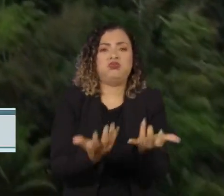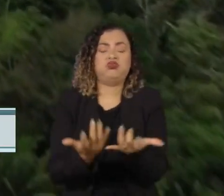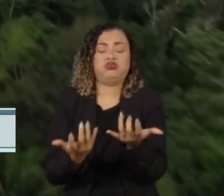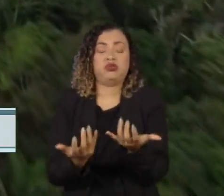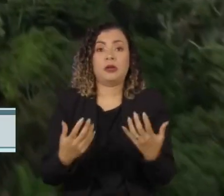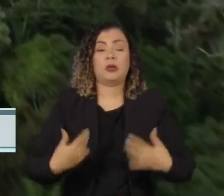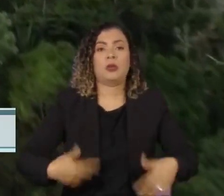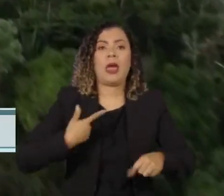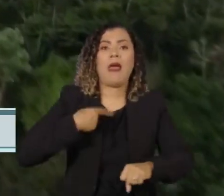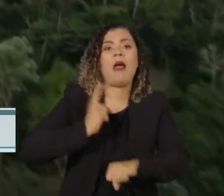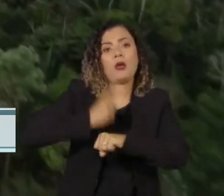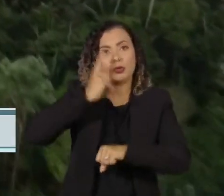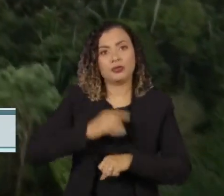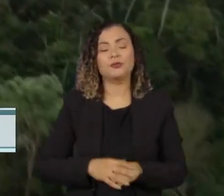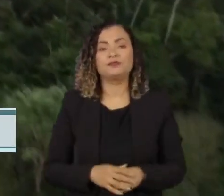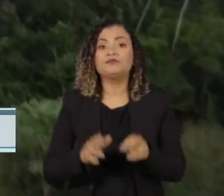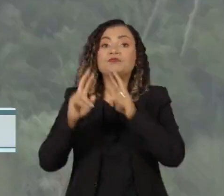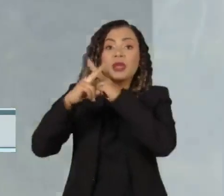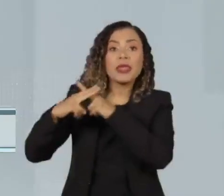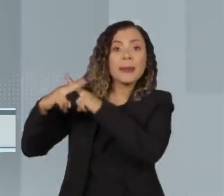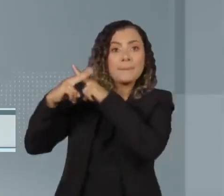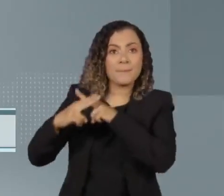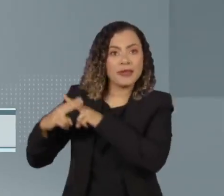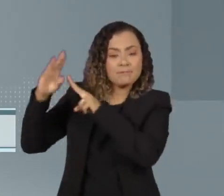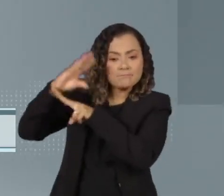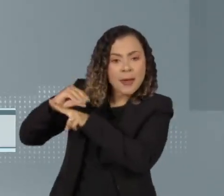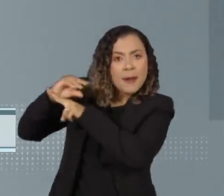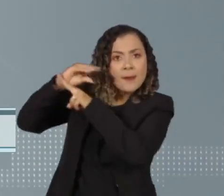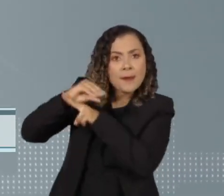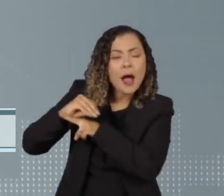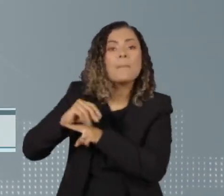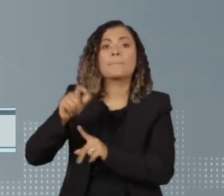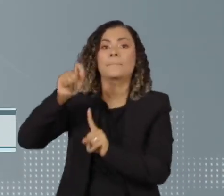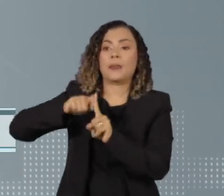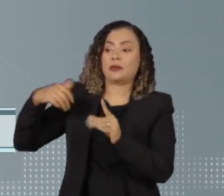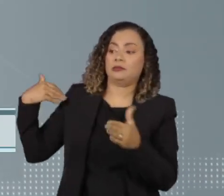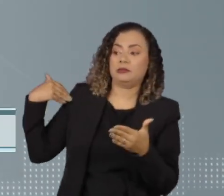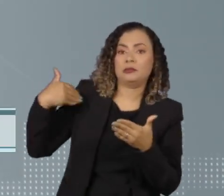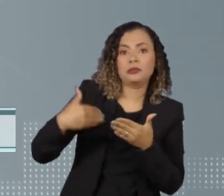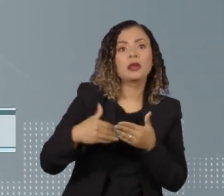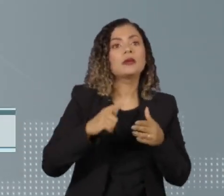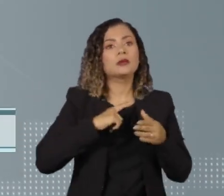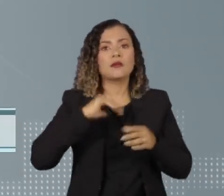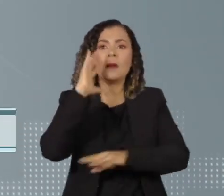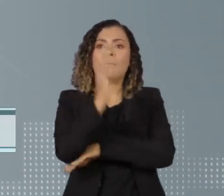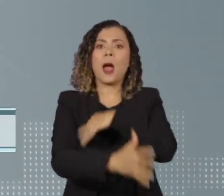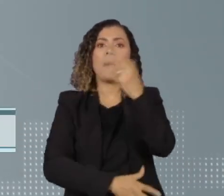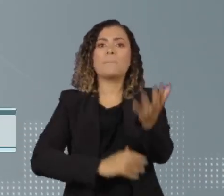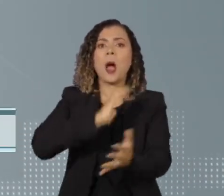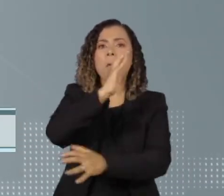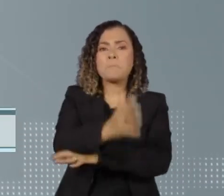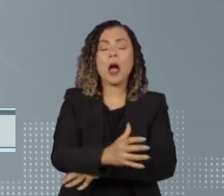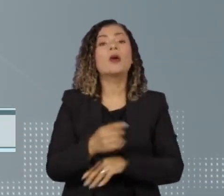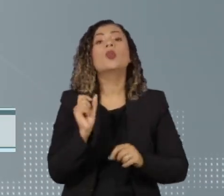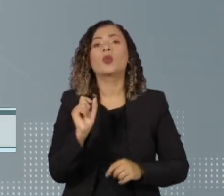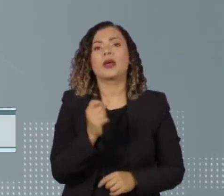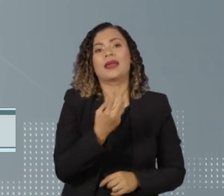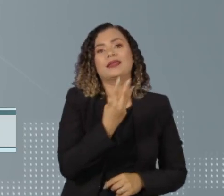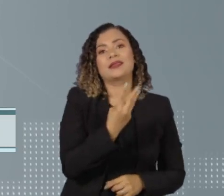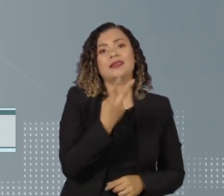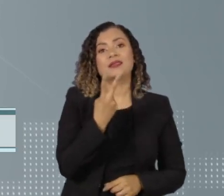do Instituto Nacional de Pesquisas Espaciais. No último mês, os alertas de desmatamento chegaram a quase